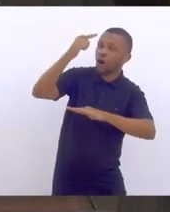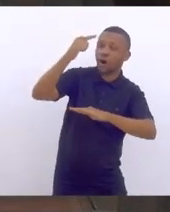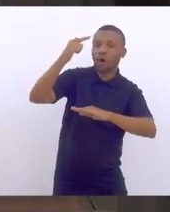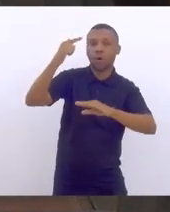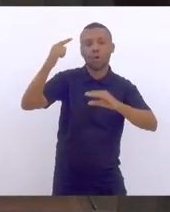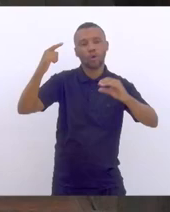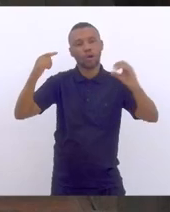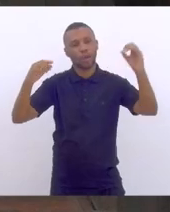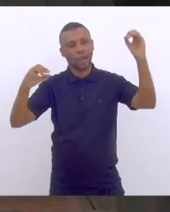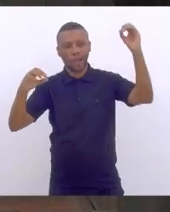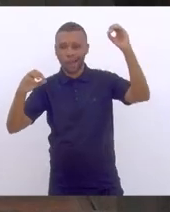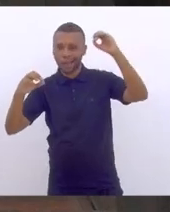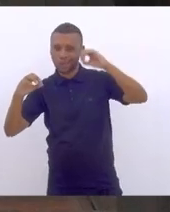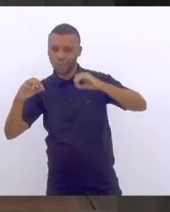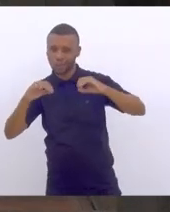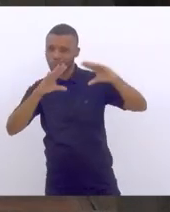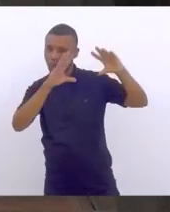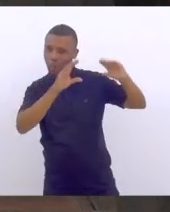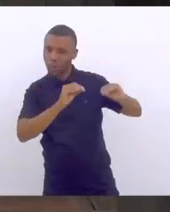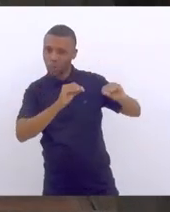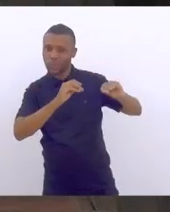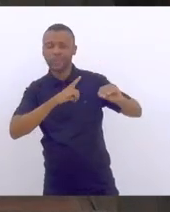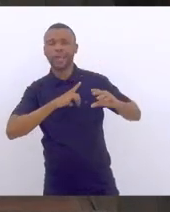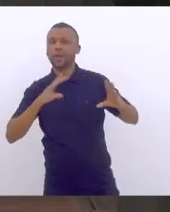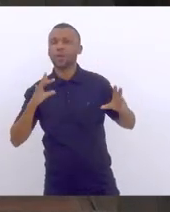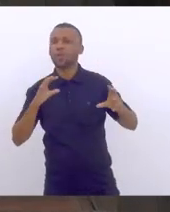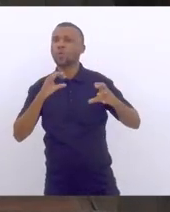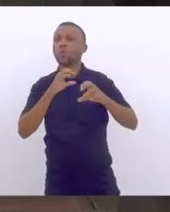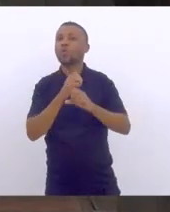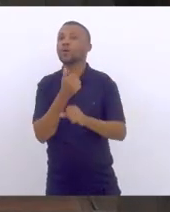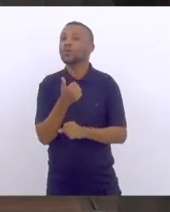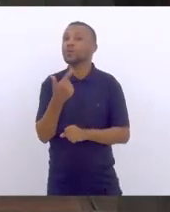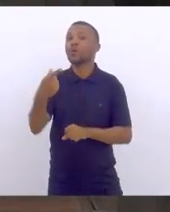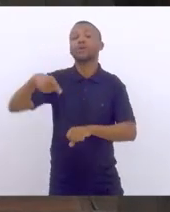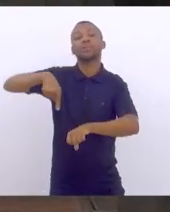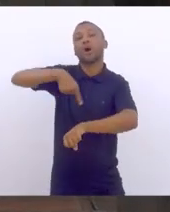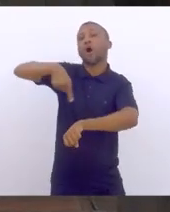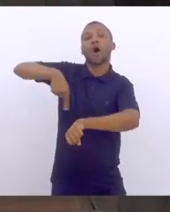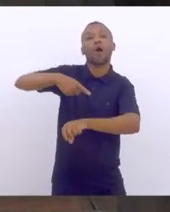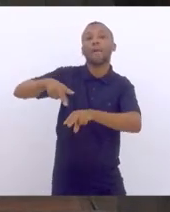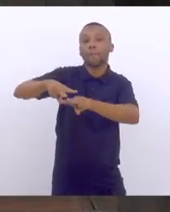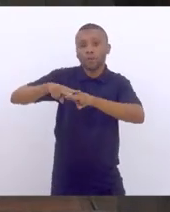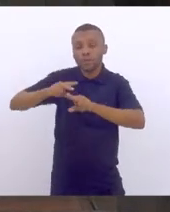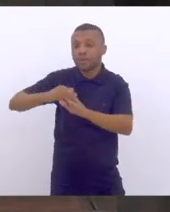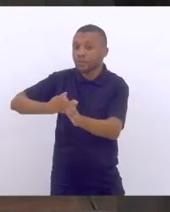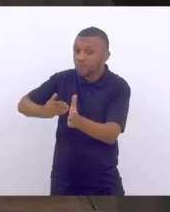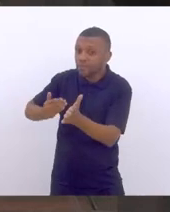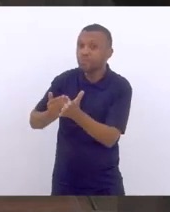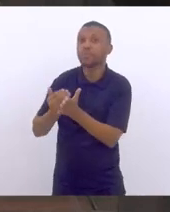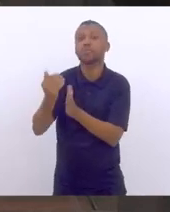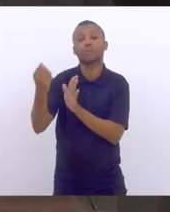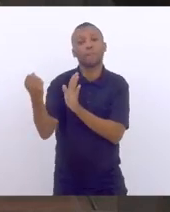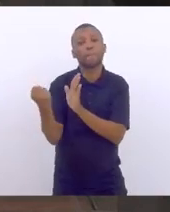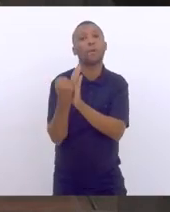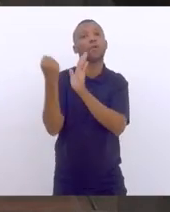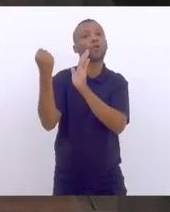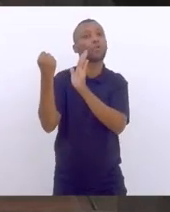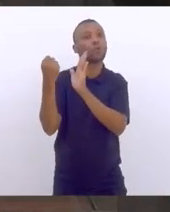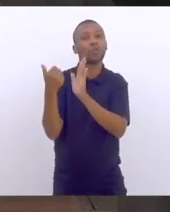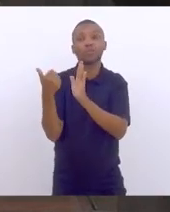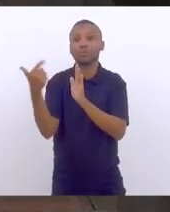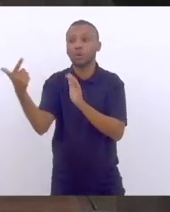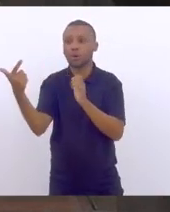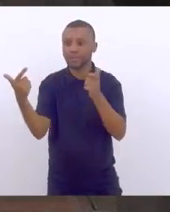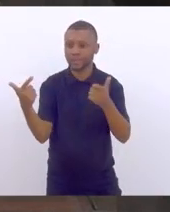exatamente 12 horas, por isso que é um equinócio, 12 horas. E,